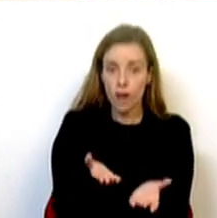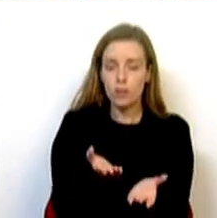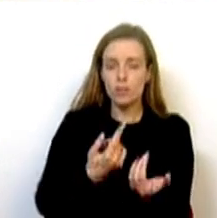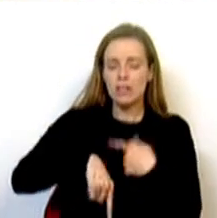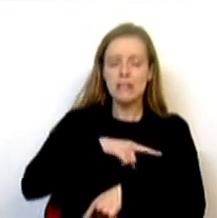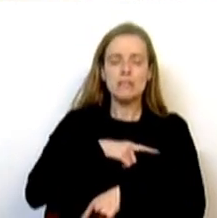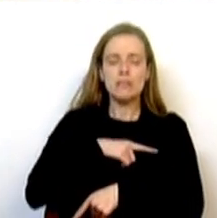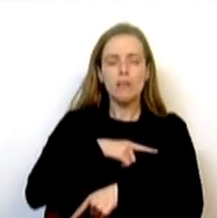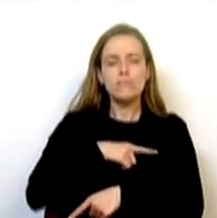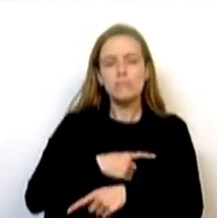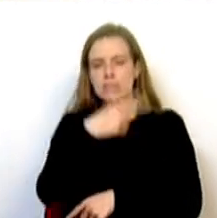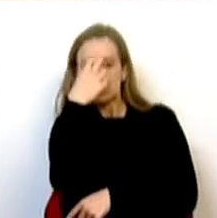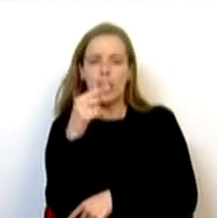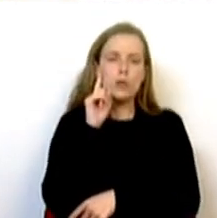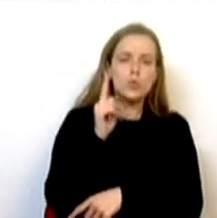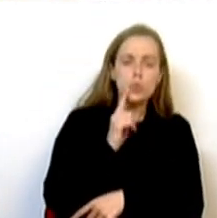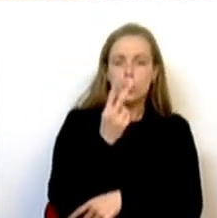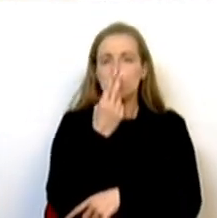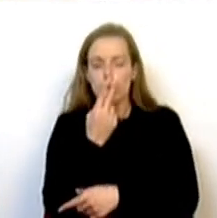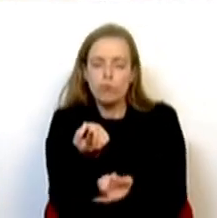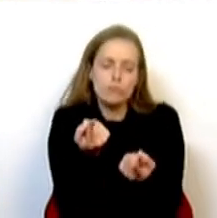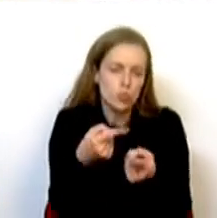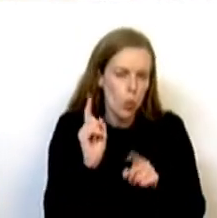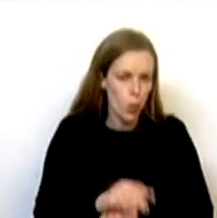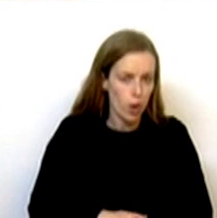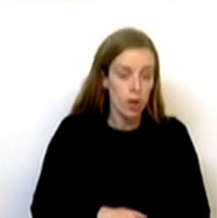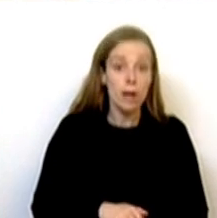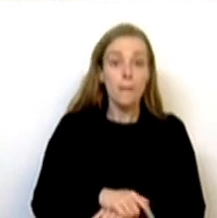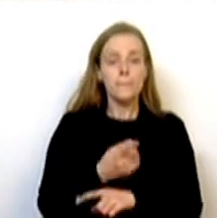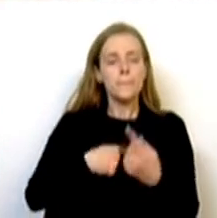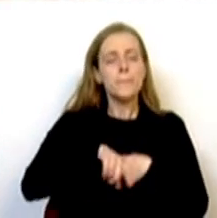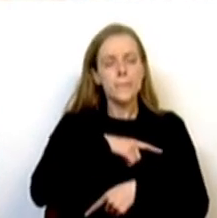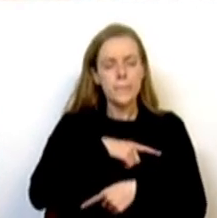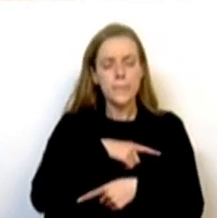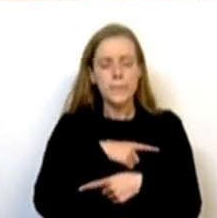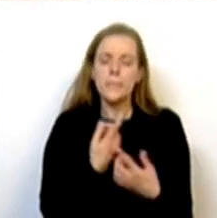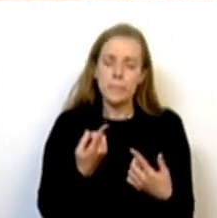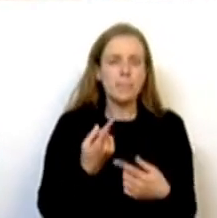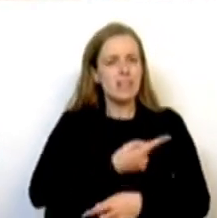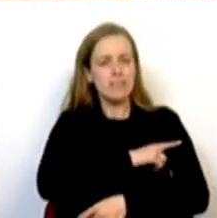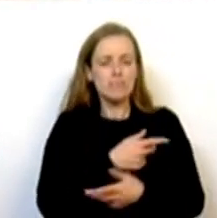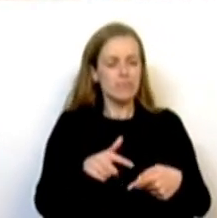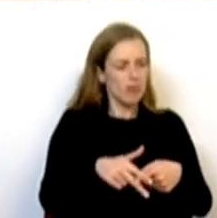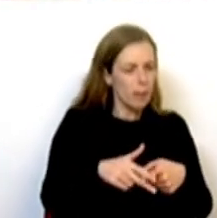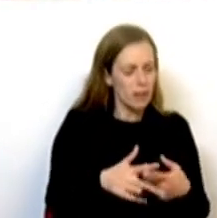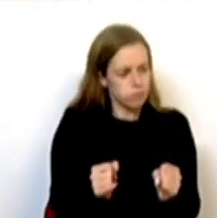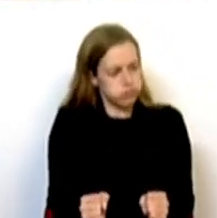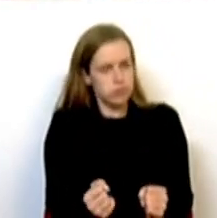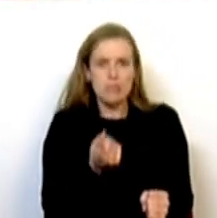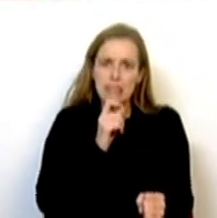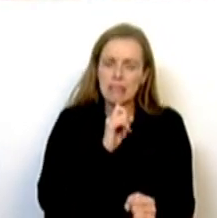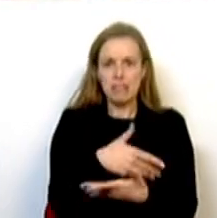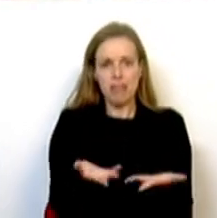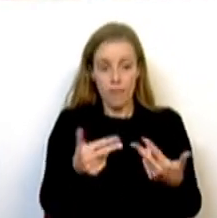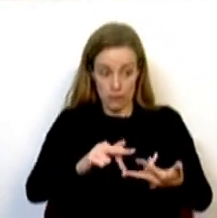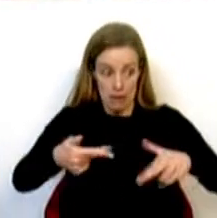surdo e muito menos mudo. O Governo responde a uma conjuntura com instrumentos potentes e poderosos e espera que esta Câmara,